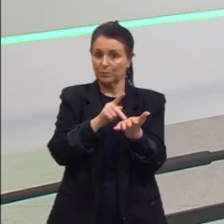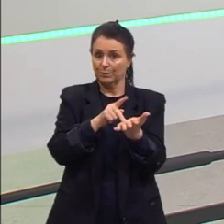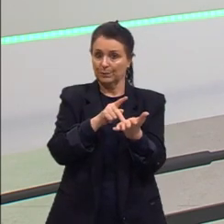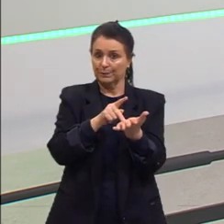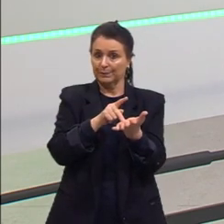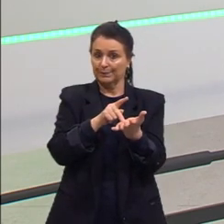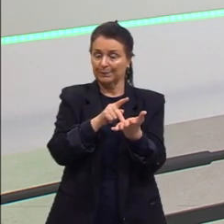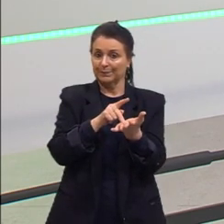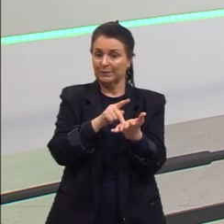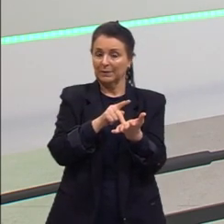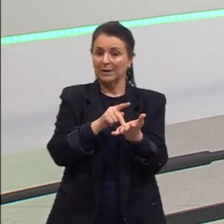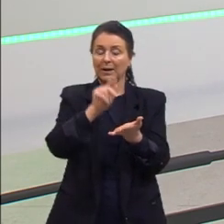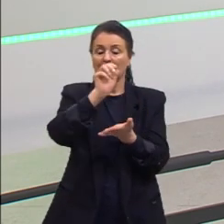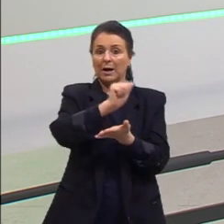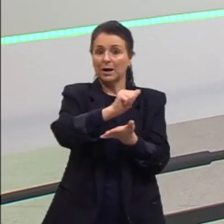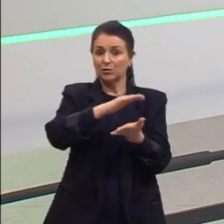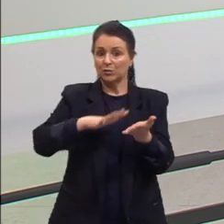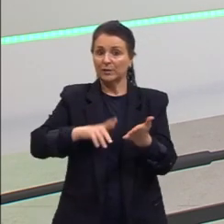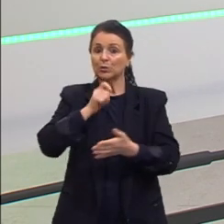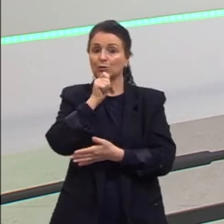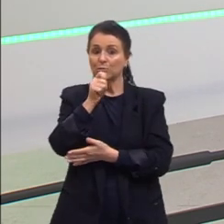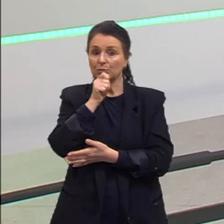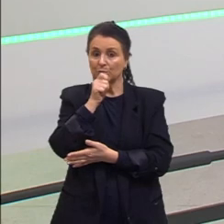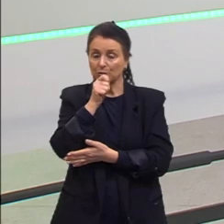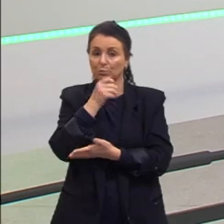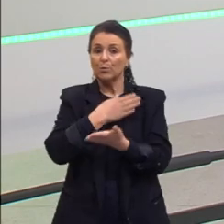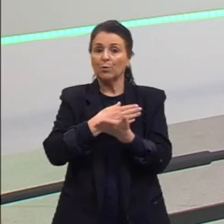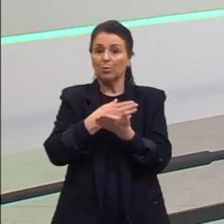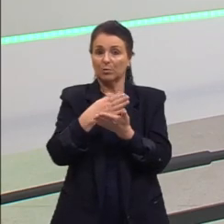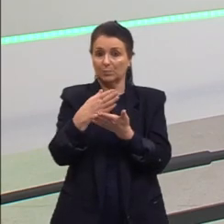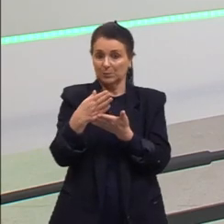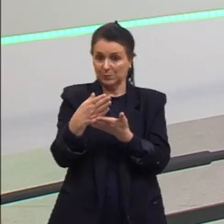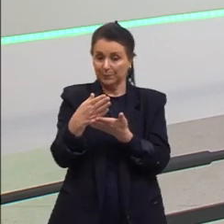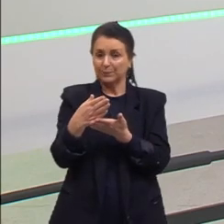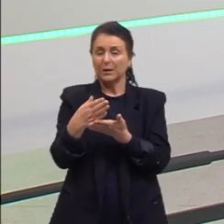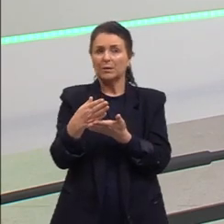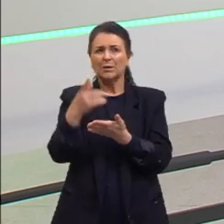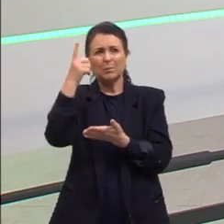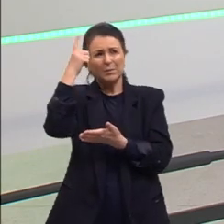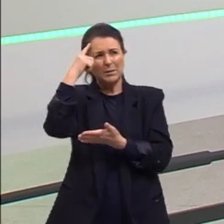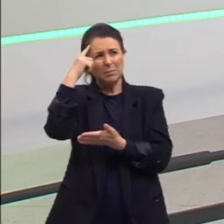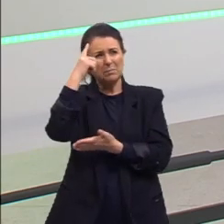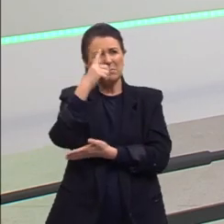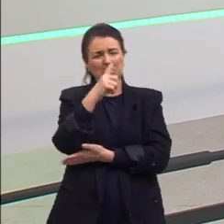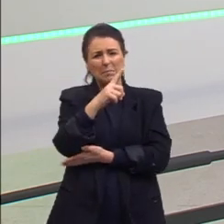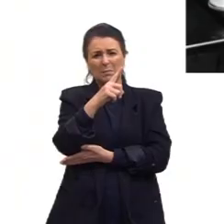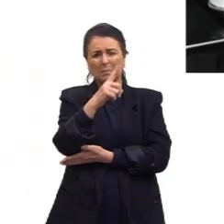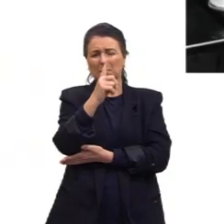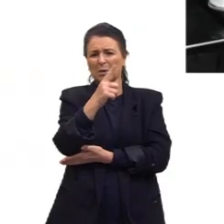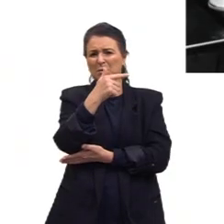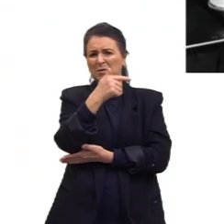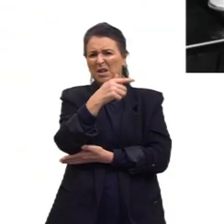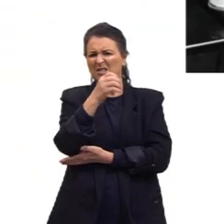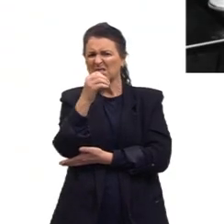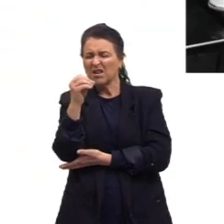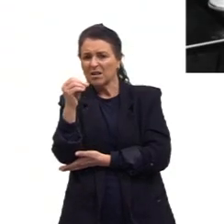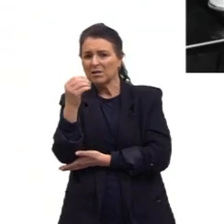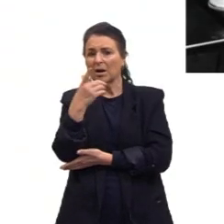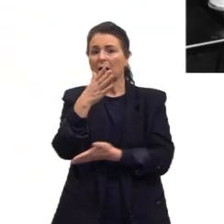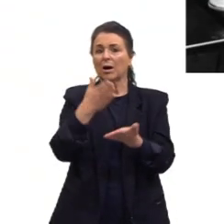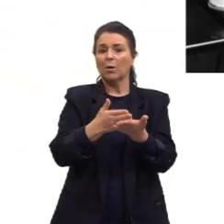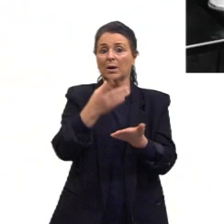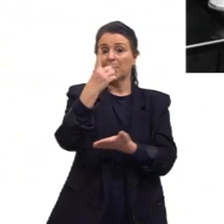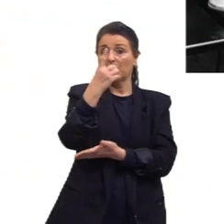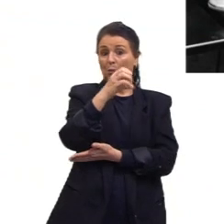E a atividade do jornalismo vai ter, então, a gente está pensando aí em 1700, agora a gente está chegando ali em 1800,